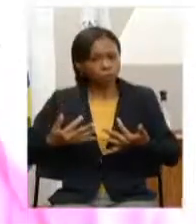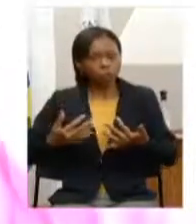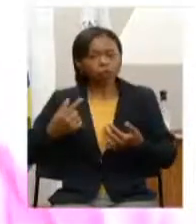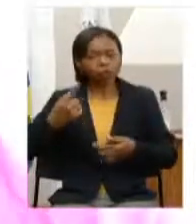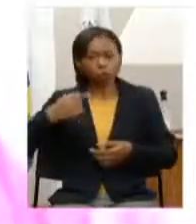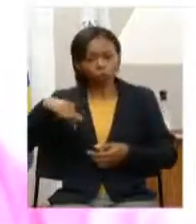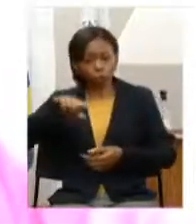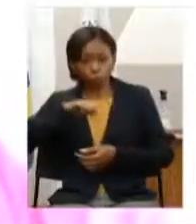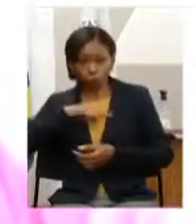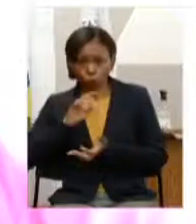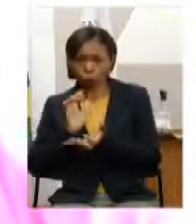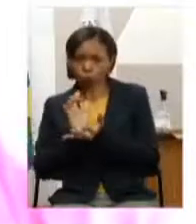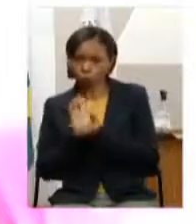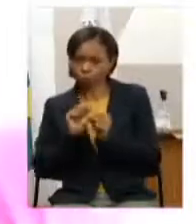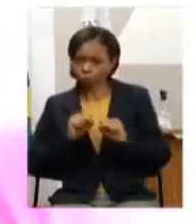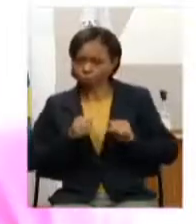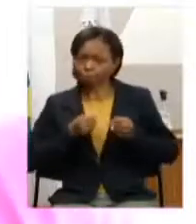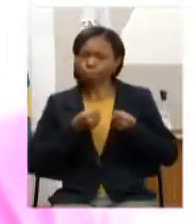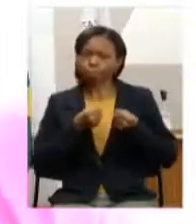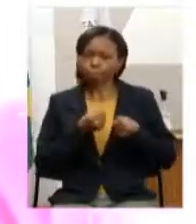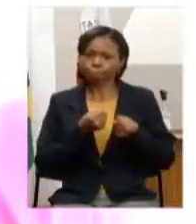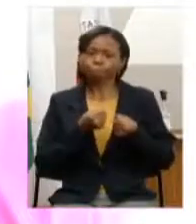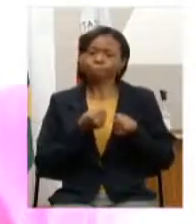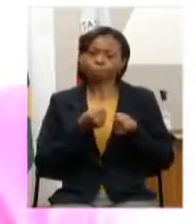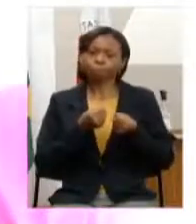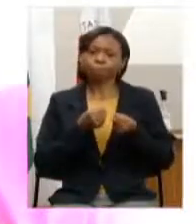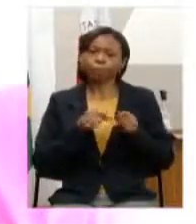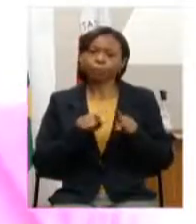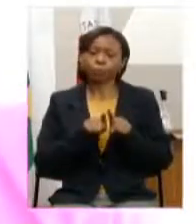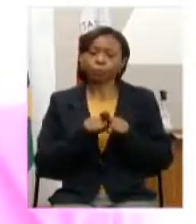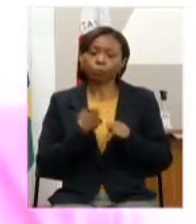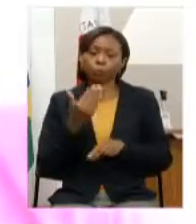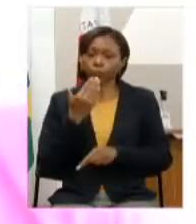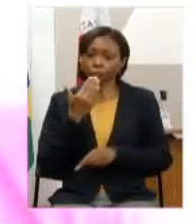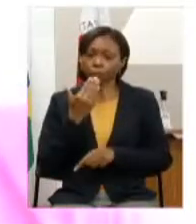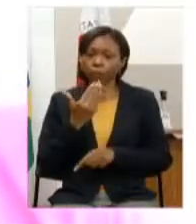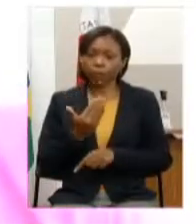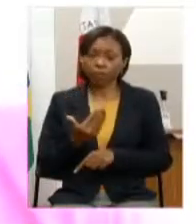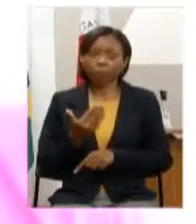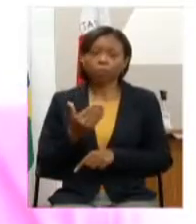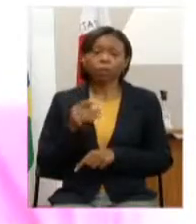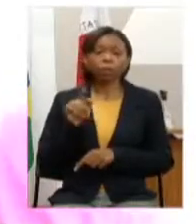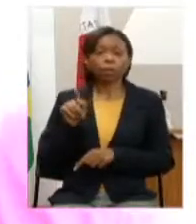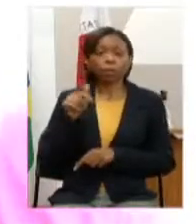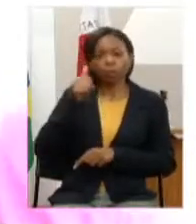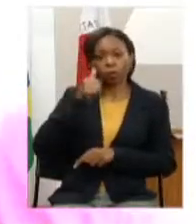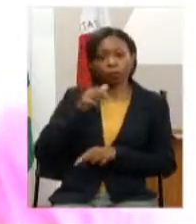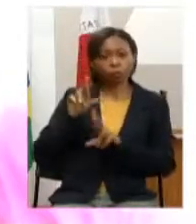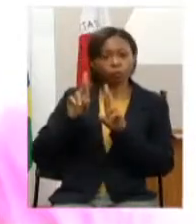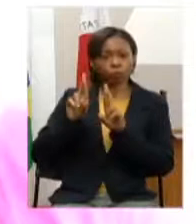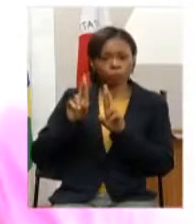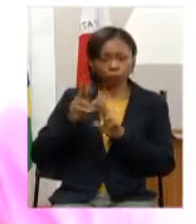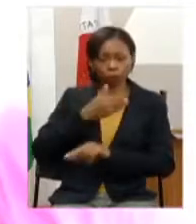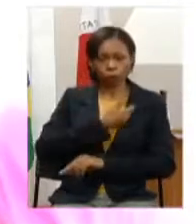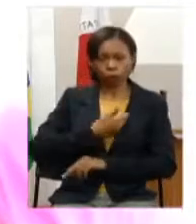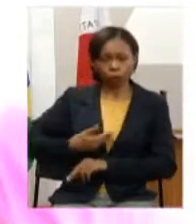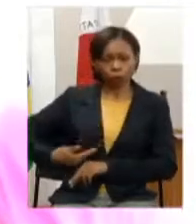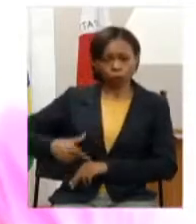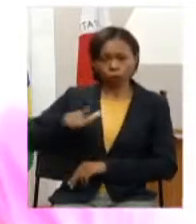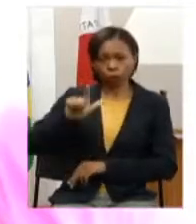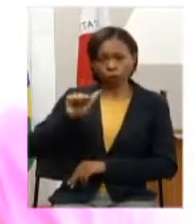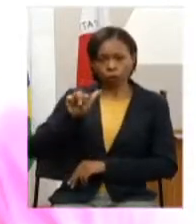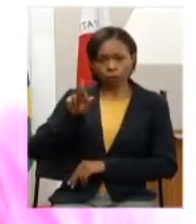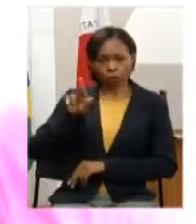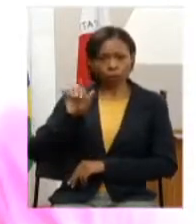fazer e a defesa inclusive a solicitação da lei do governo Laura Serrano que se puder nos ajudar